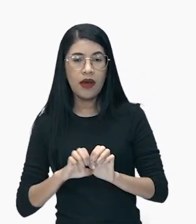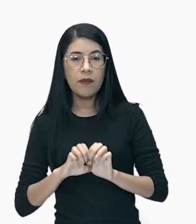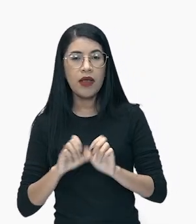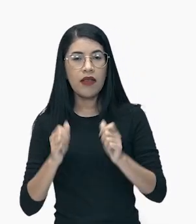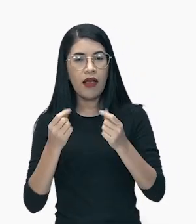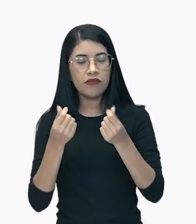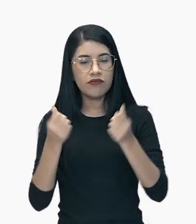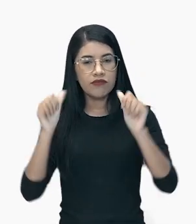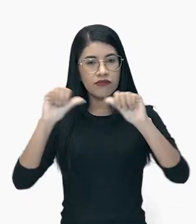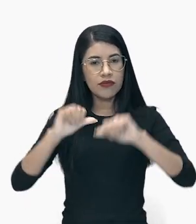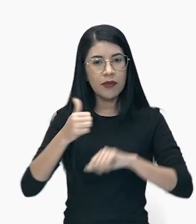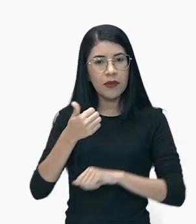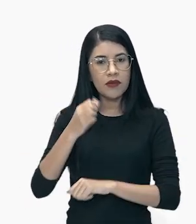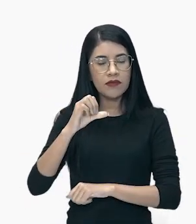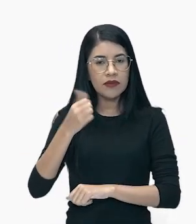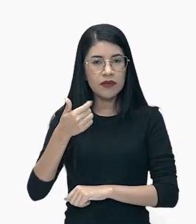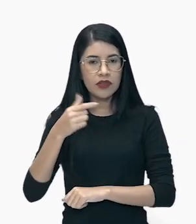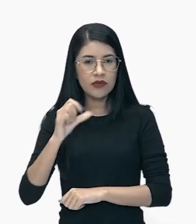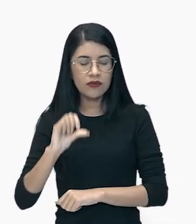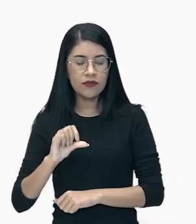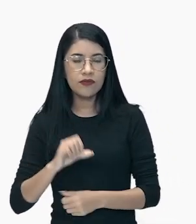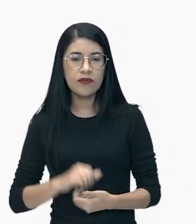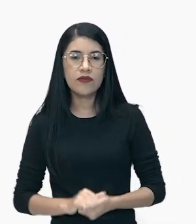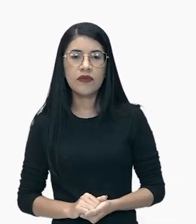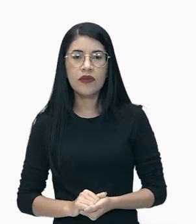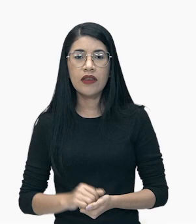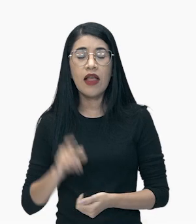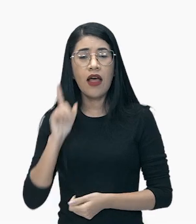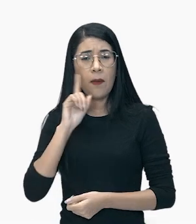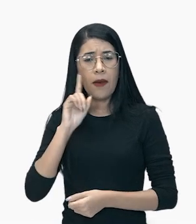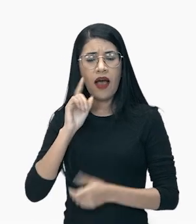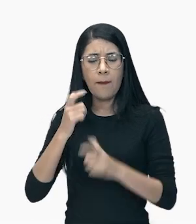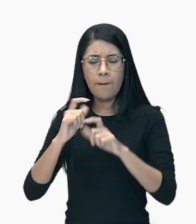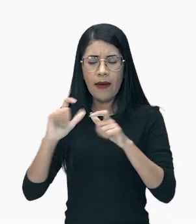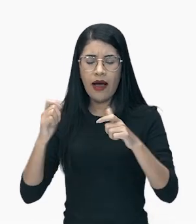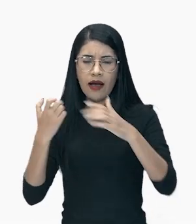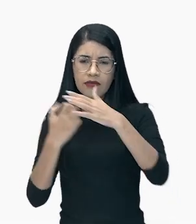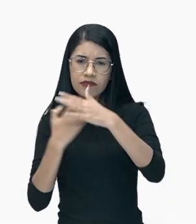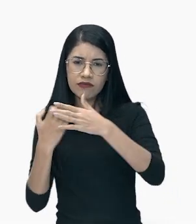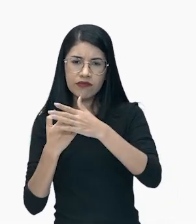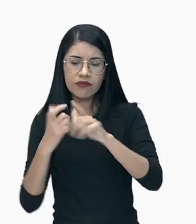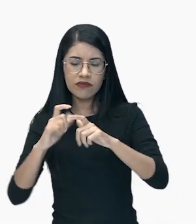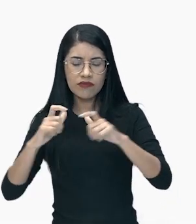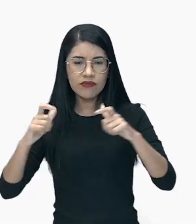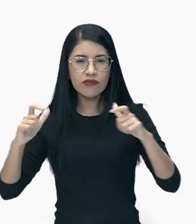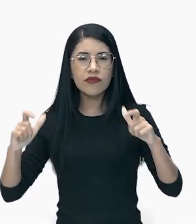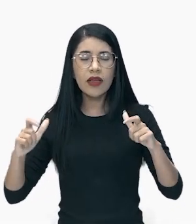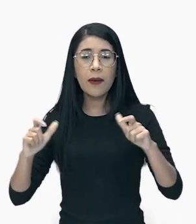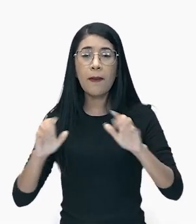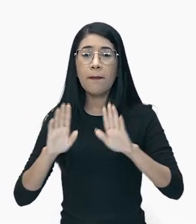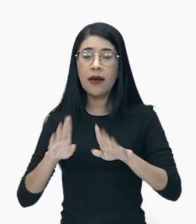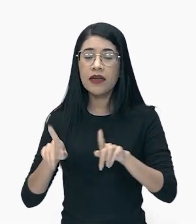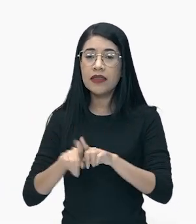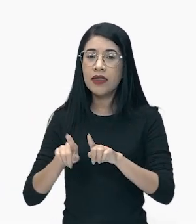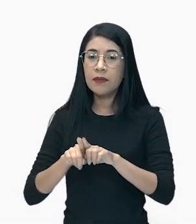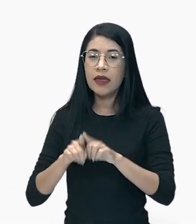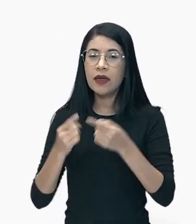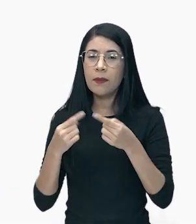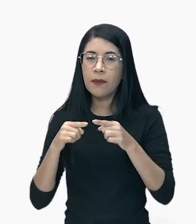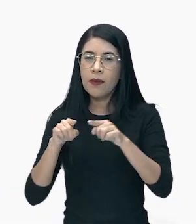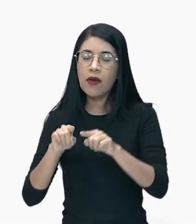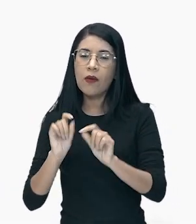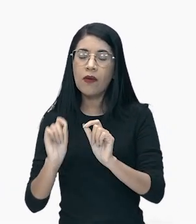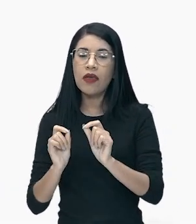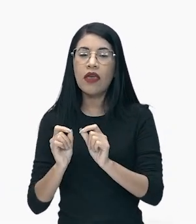Nos Estados Unidos houve um rápido crescimento industrial, só que ao mesmo tempo, galera, existiu ali a recuperação